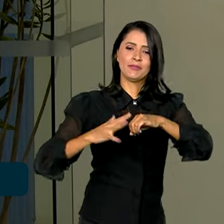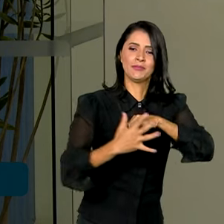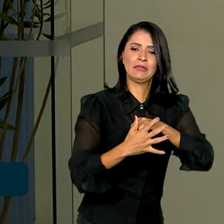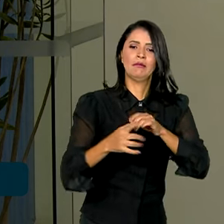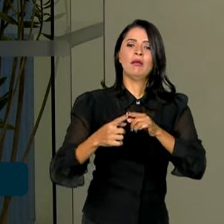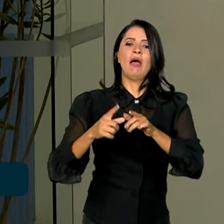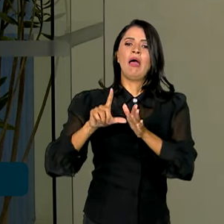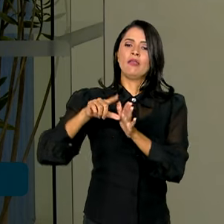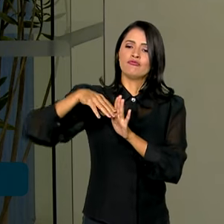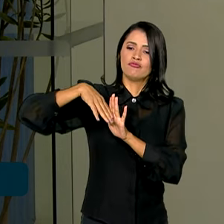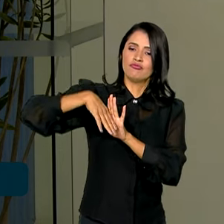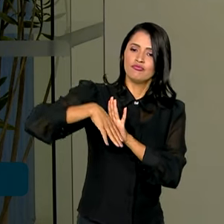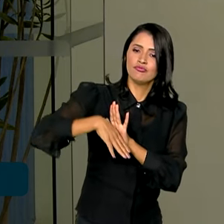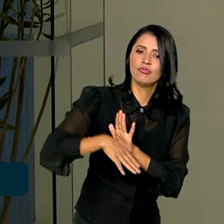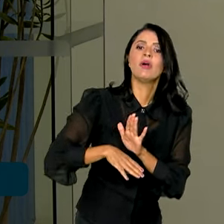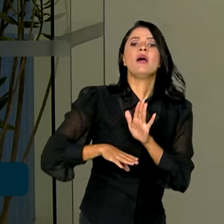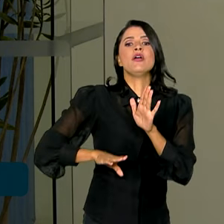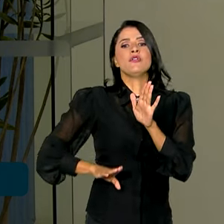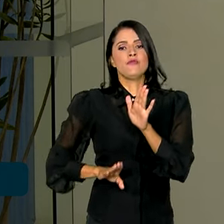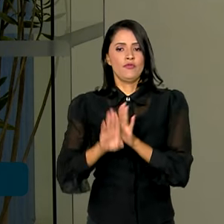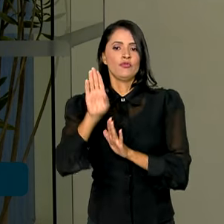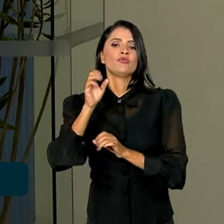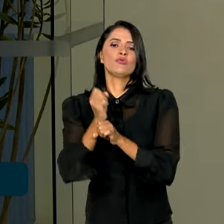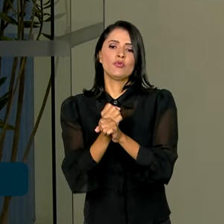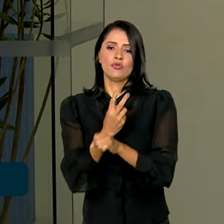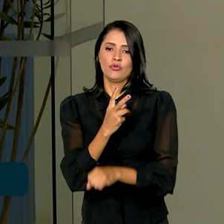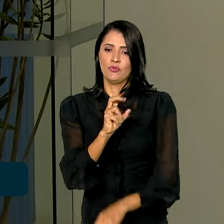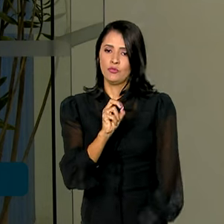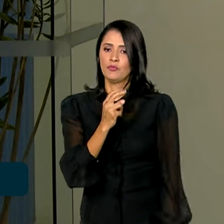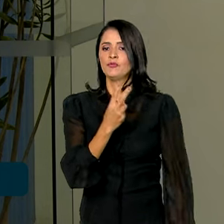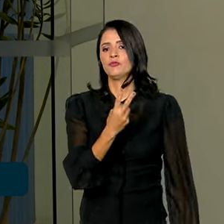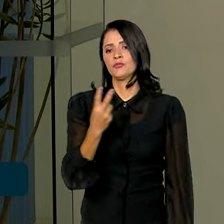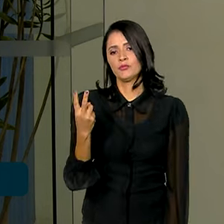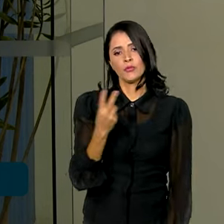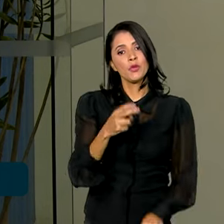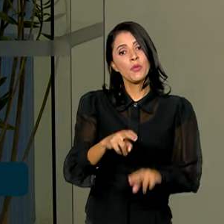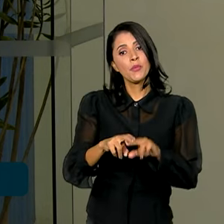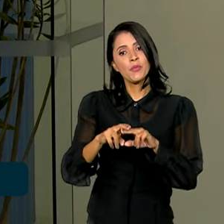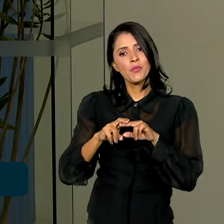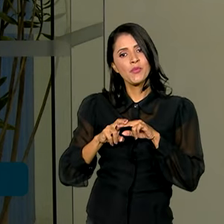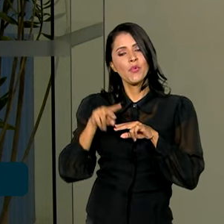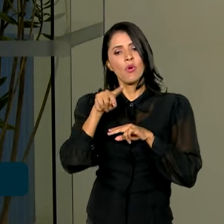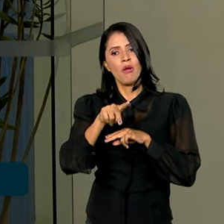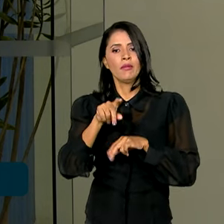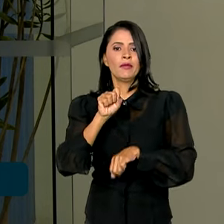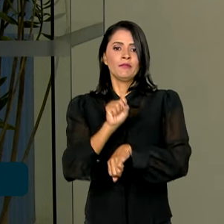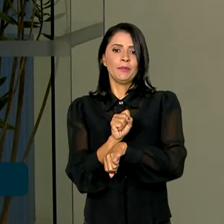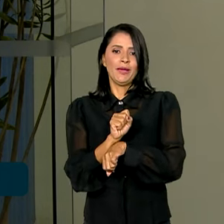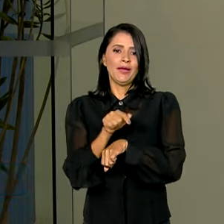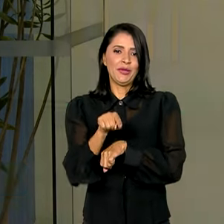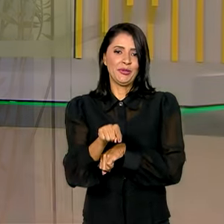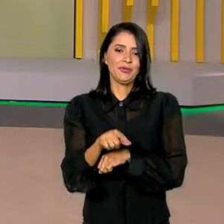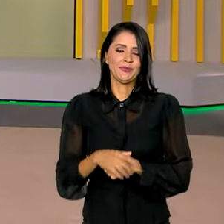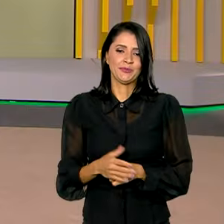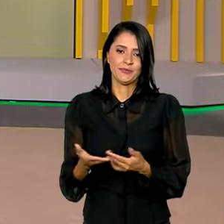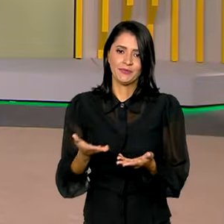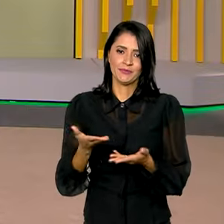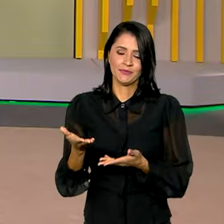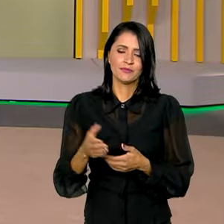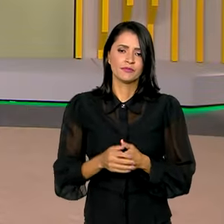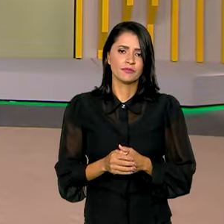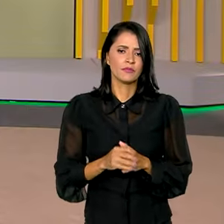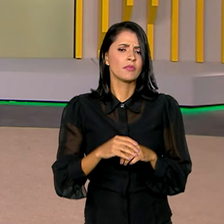e aí se recuperou fortemente em 2022 por conta da demanda reprimida, Pablo. E como foi o